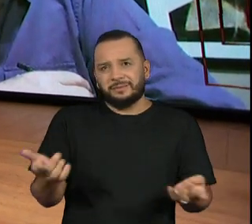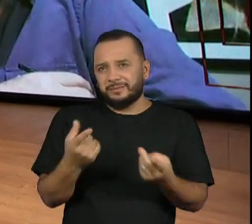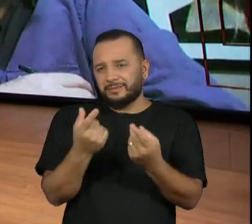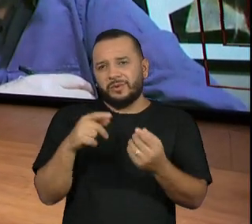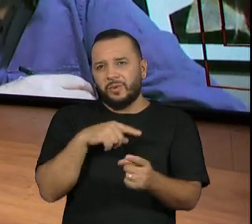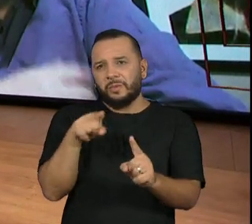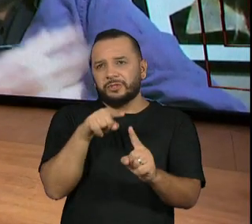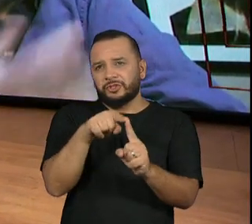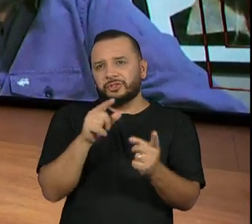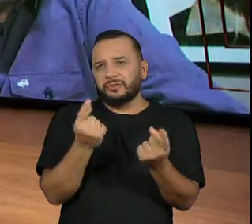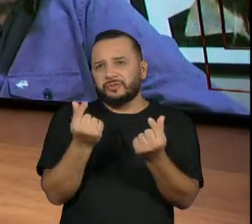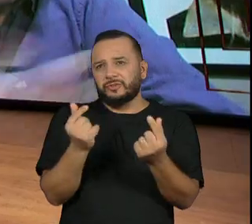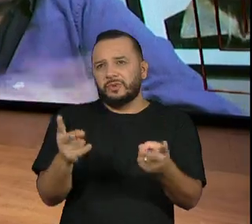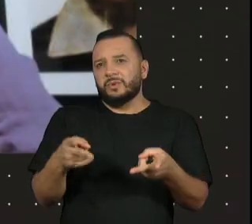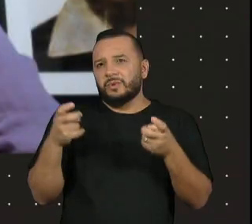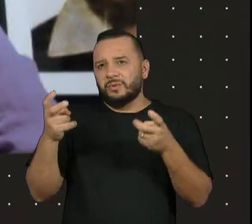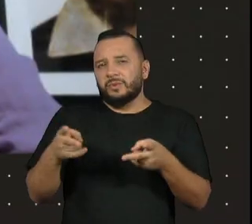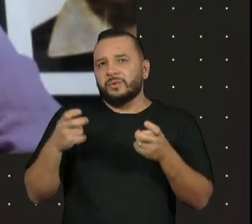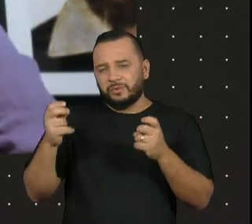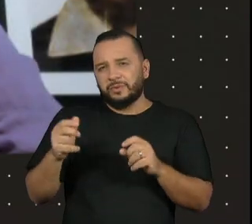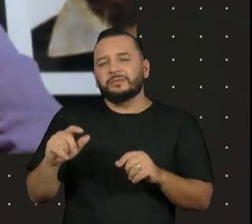Eles vão explorar muito o streaming,